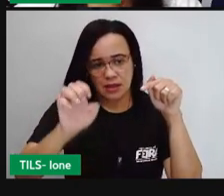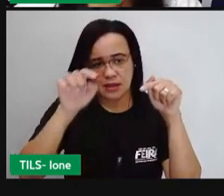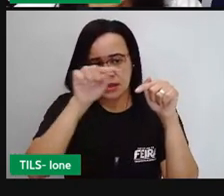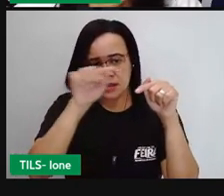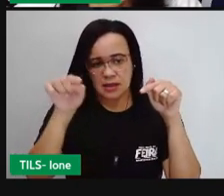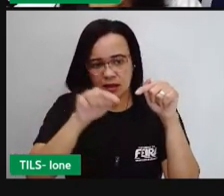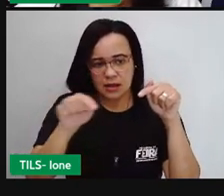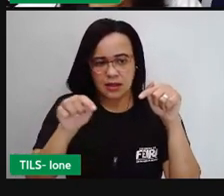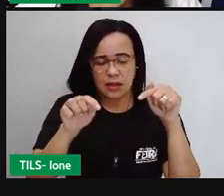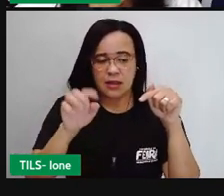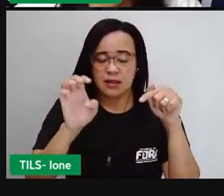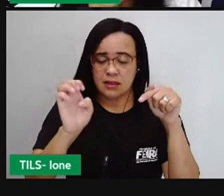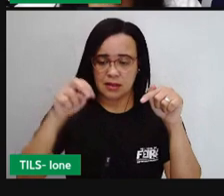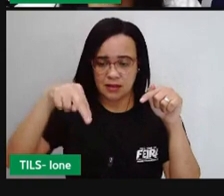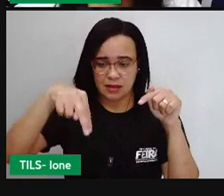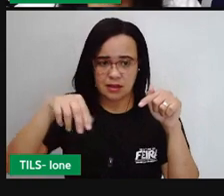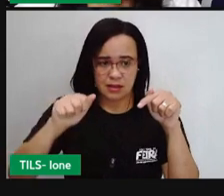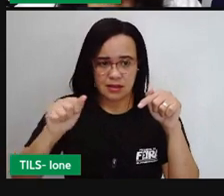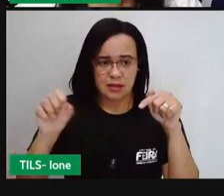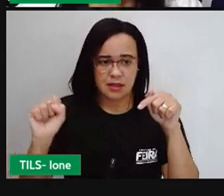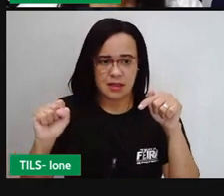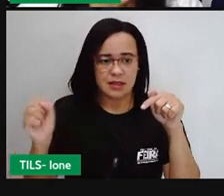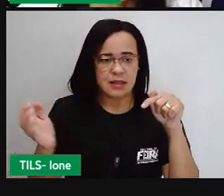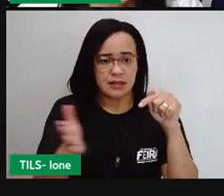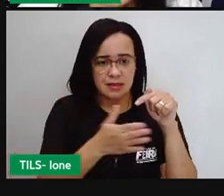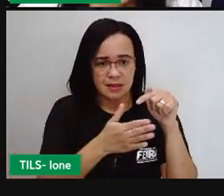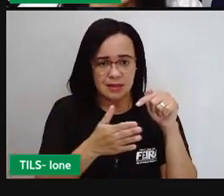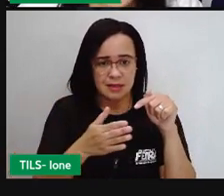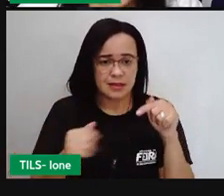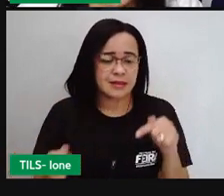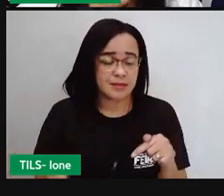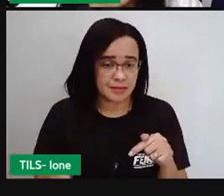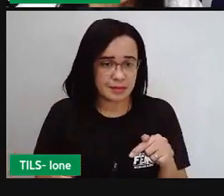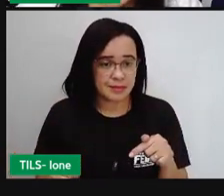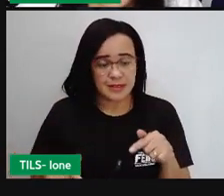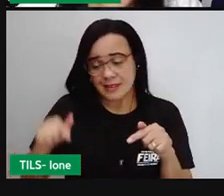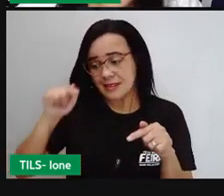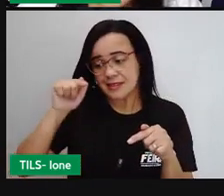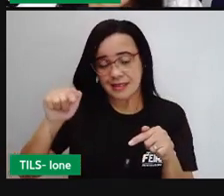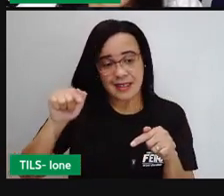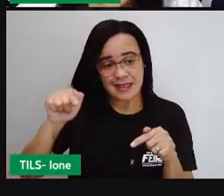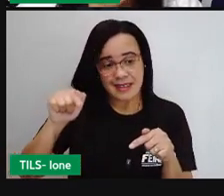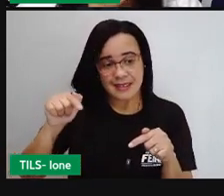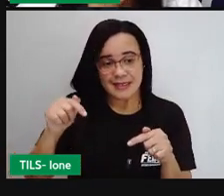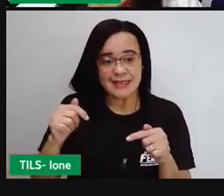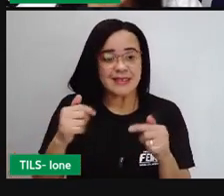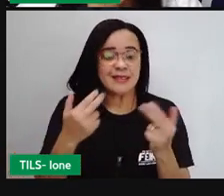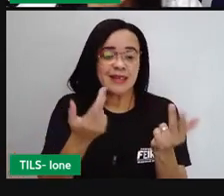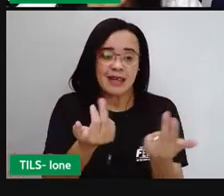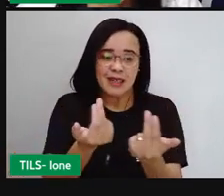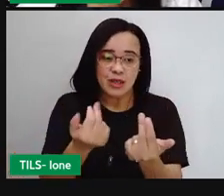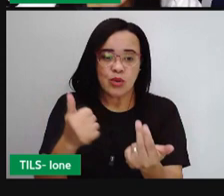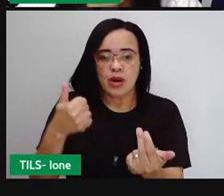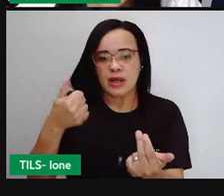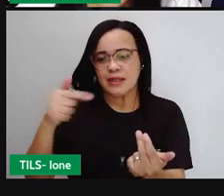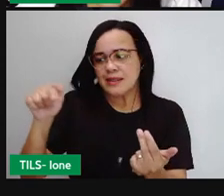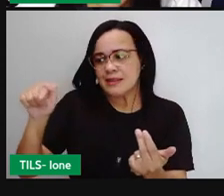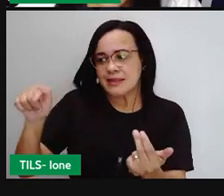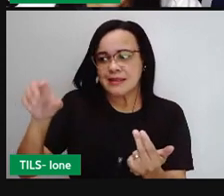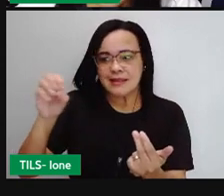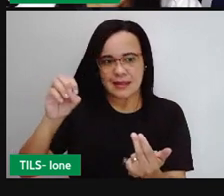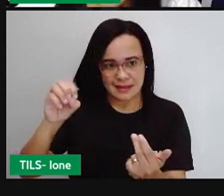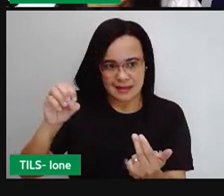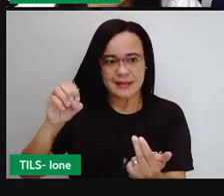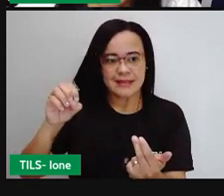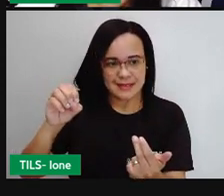dezenas é igual a 70, mais 8 unidades, que equivale a